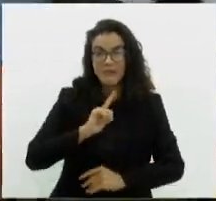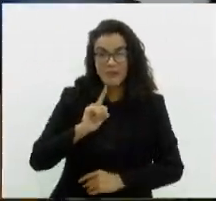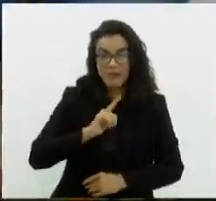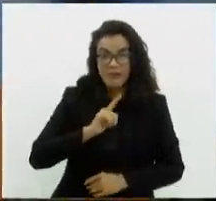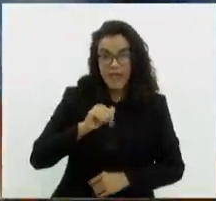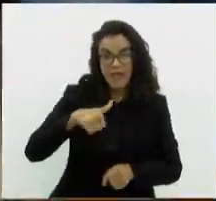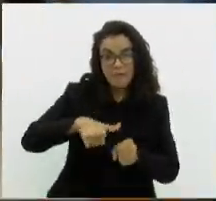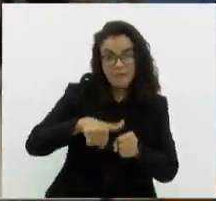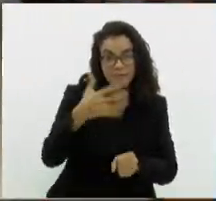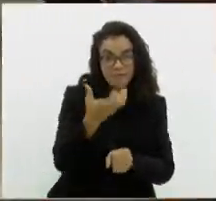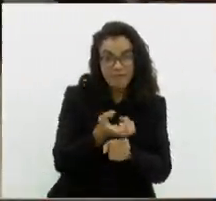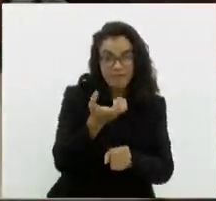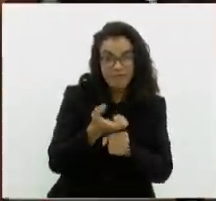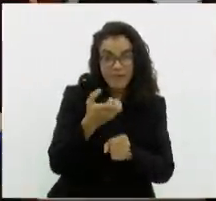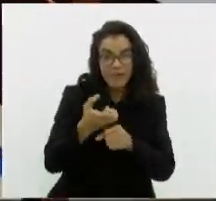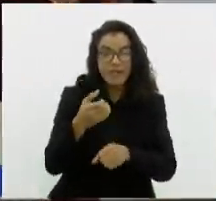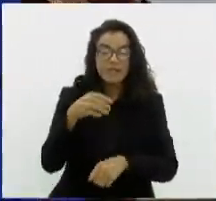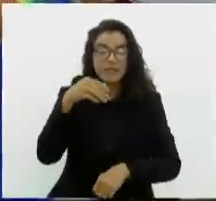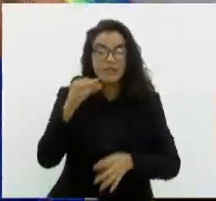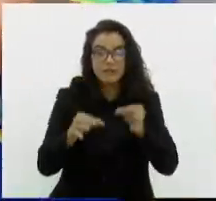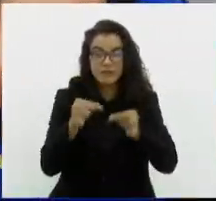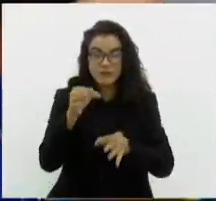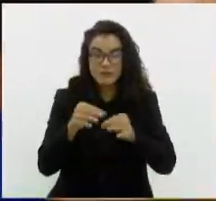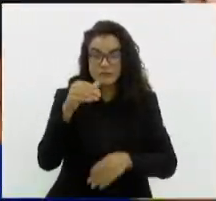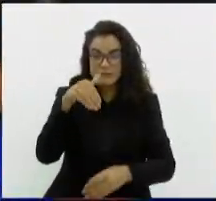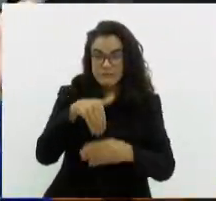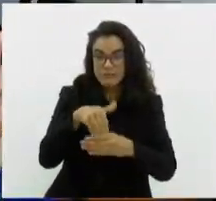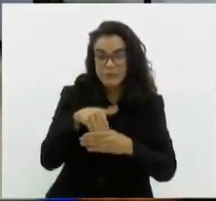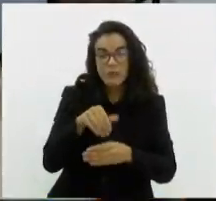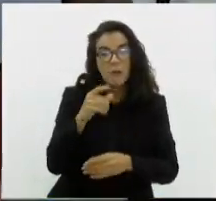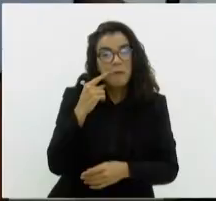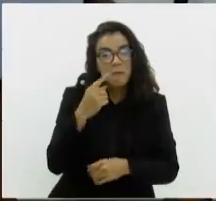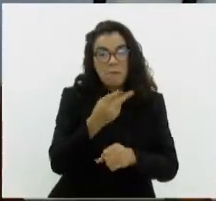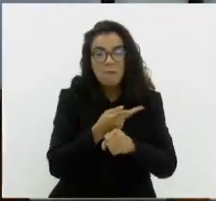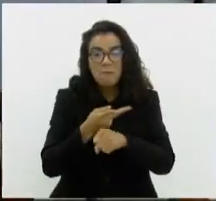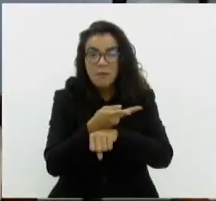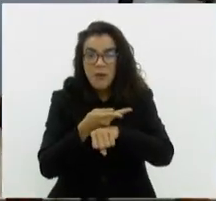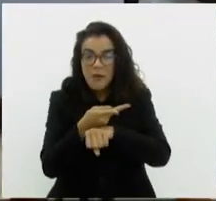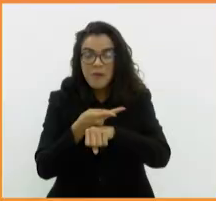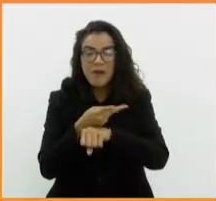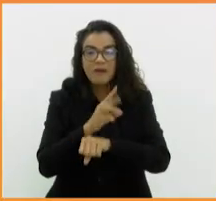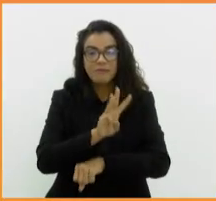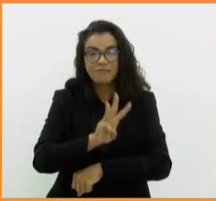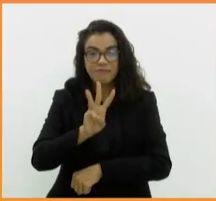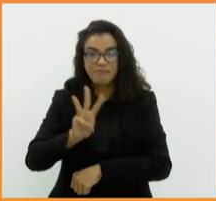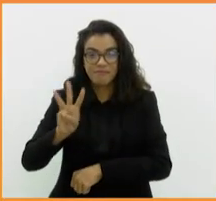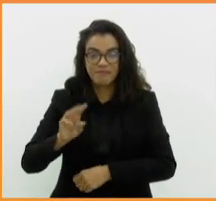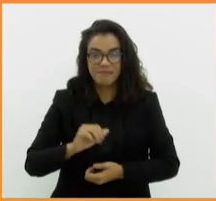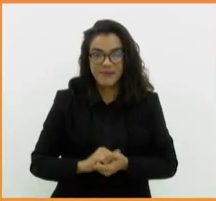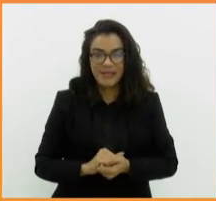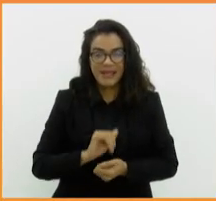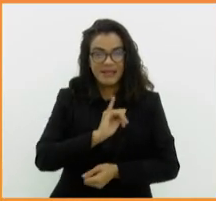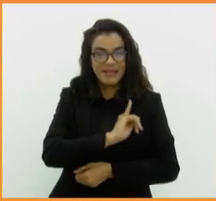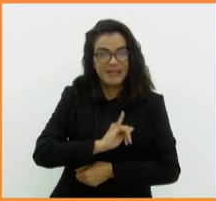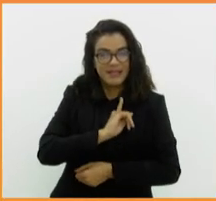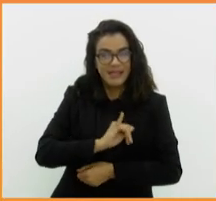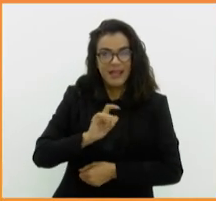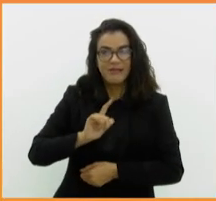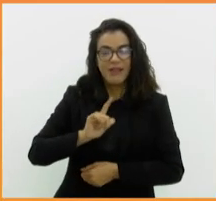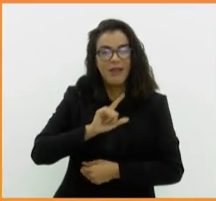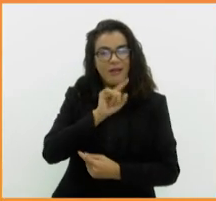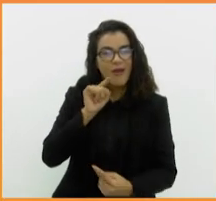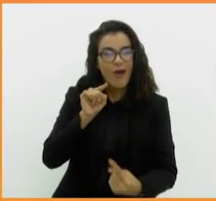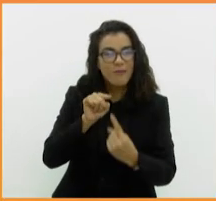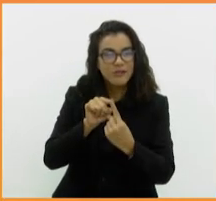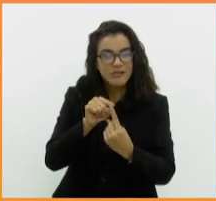biometria cadastrada na Justiça Eleitoral, basta consultar no site do TRRJ. Em Itaguaí, a ação tem como público-alvo